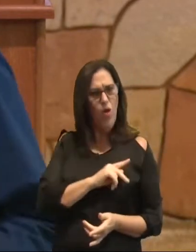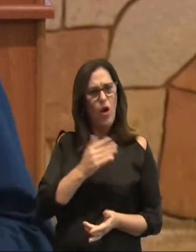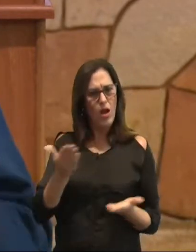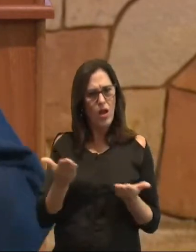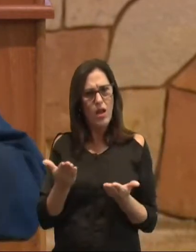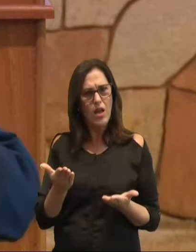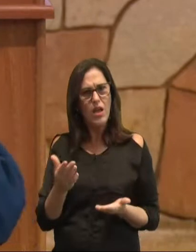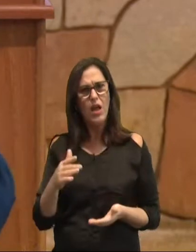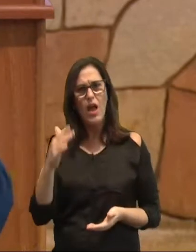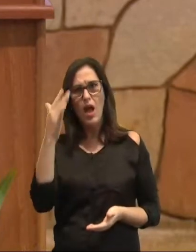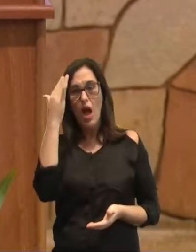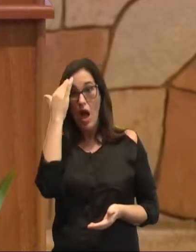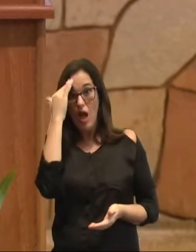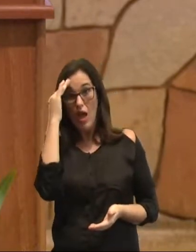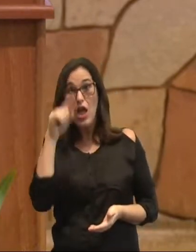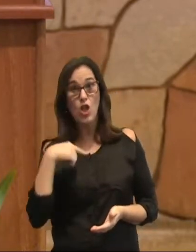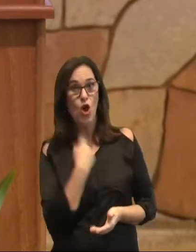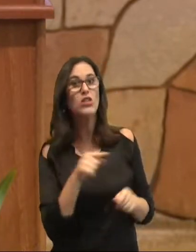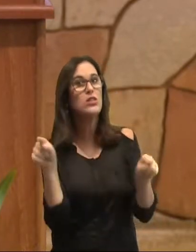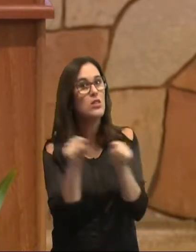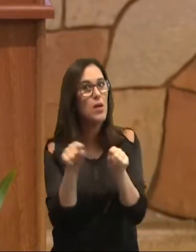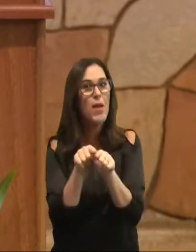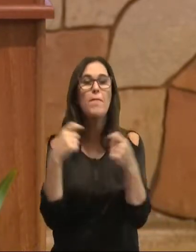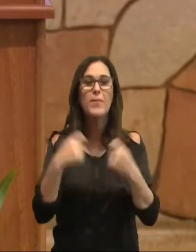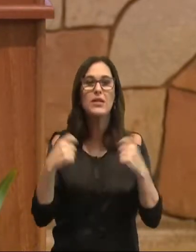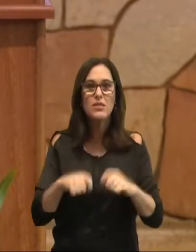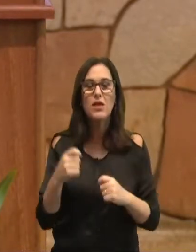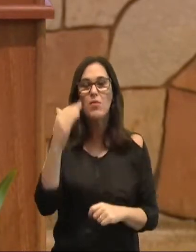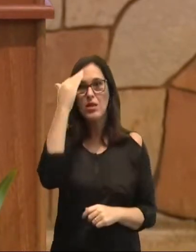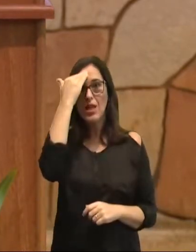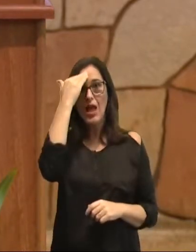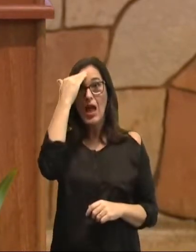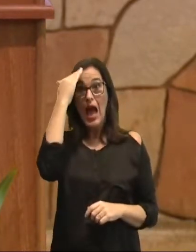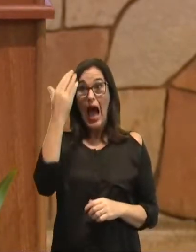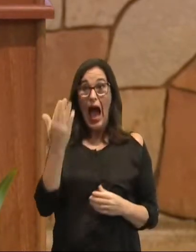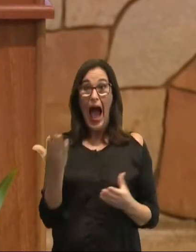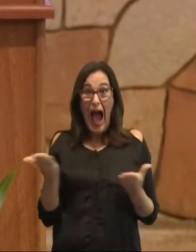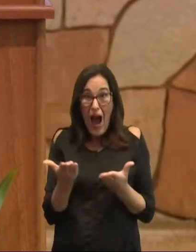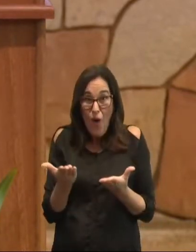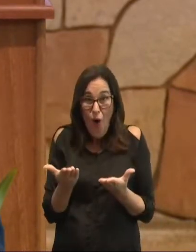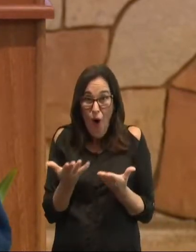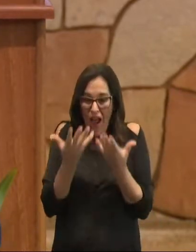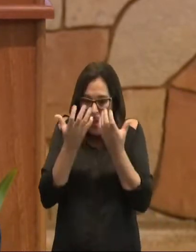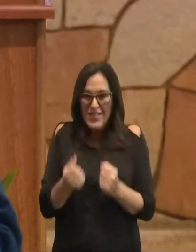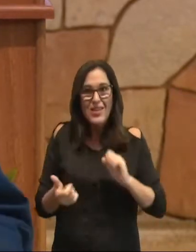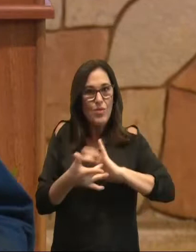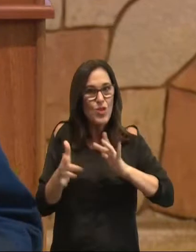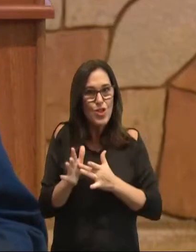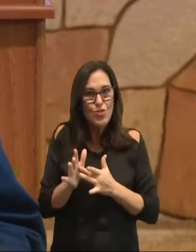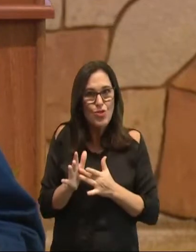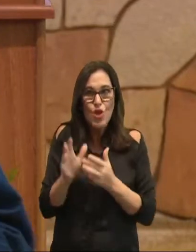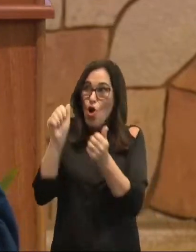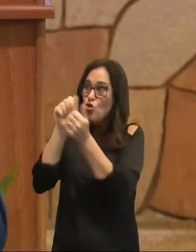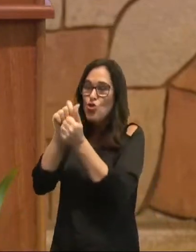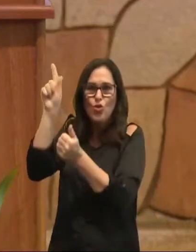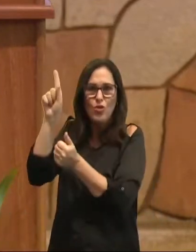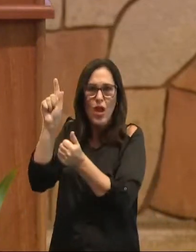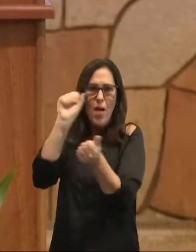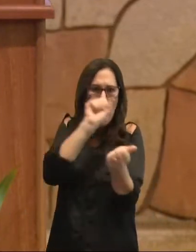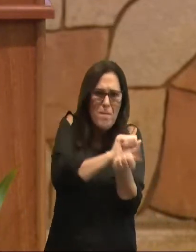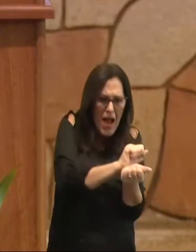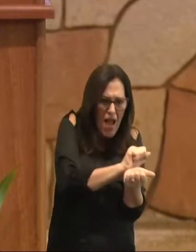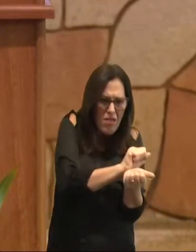e quer que nós entendamos que em Deus nós não somos mais escravos. Nós não somos mais escravos do